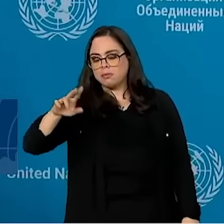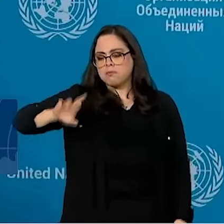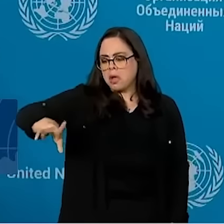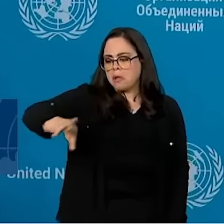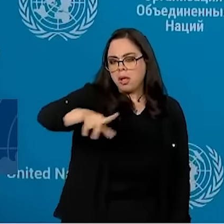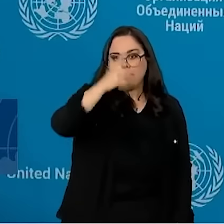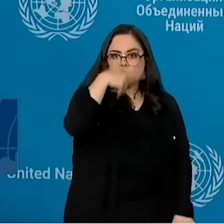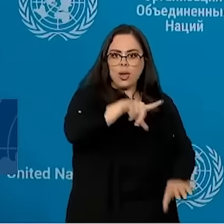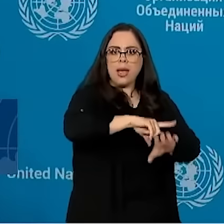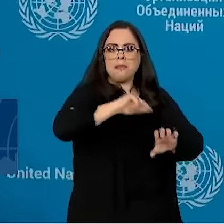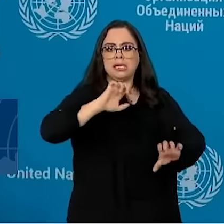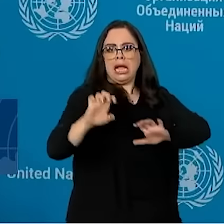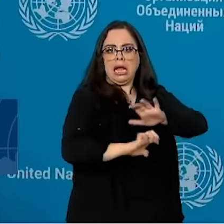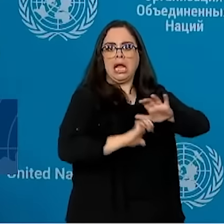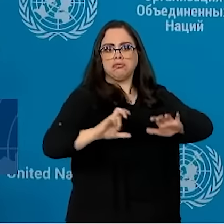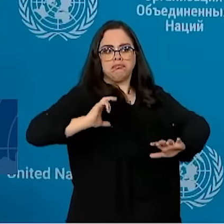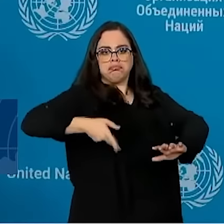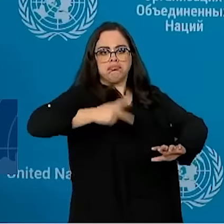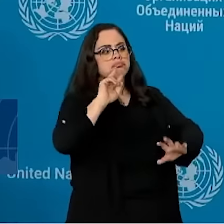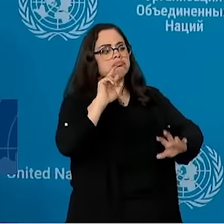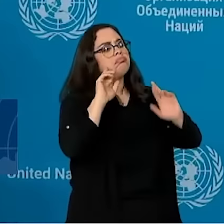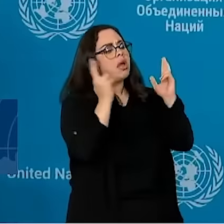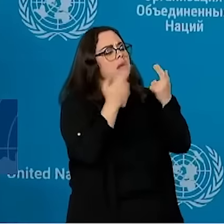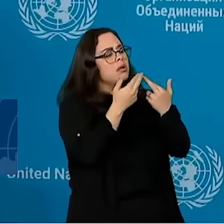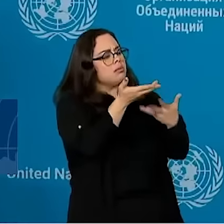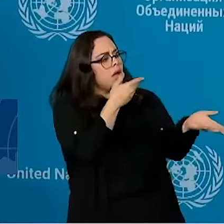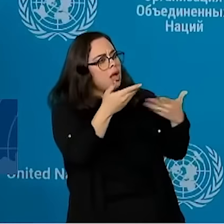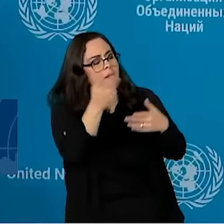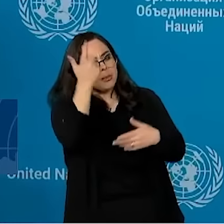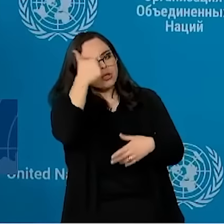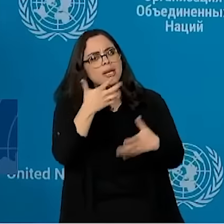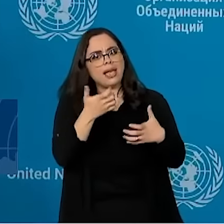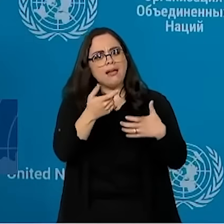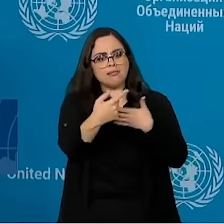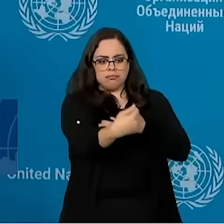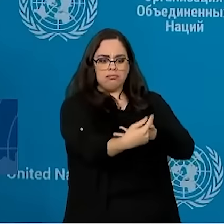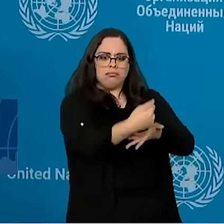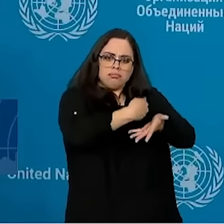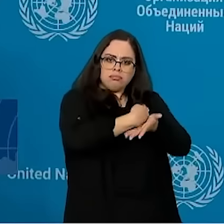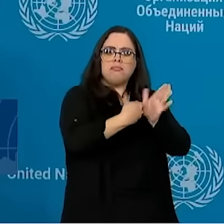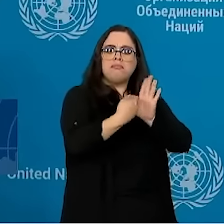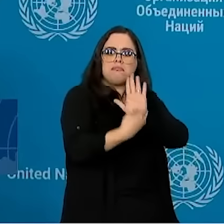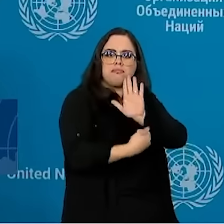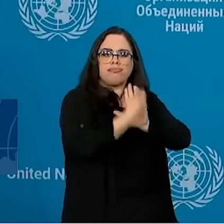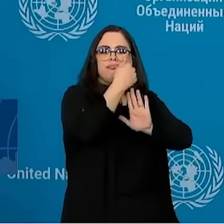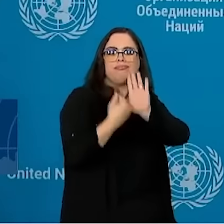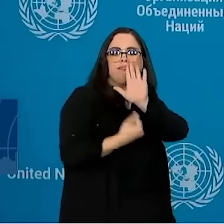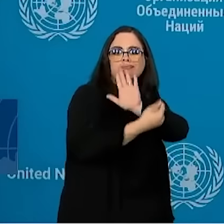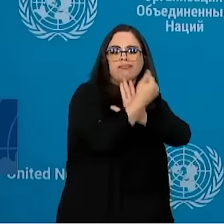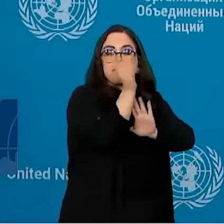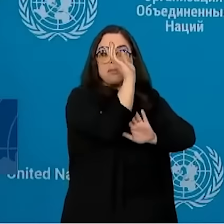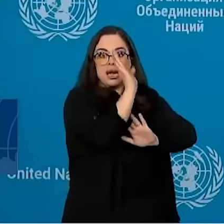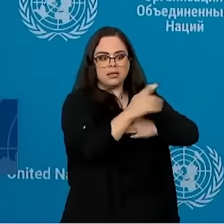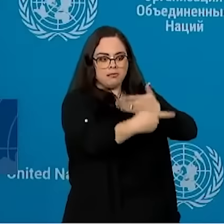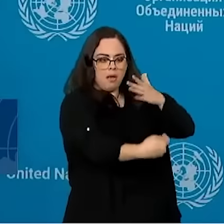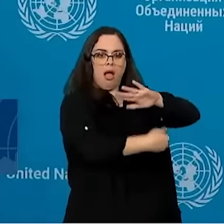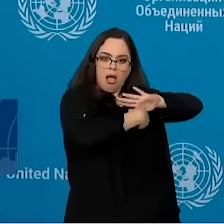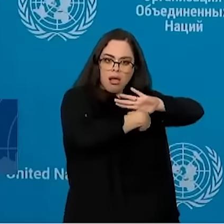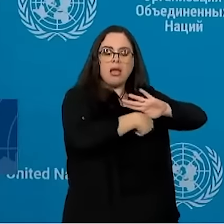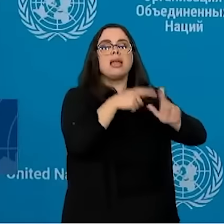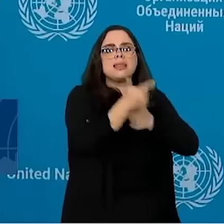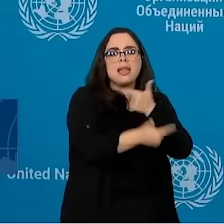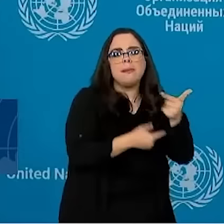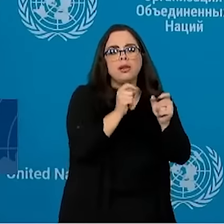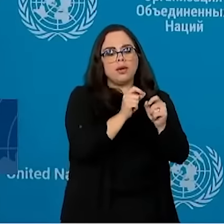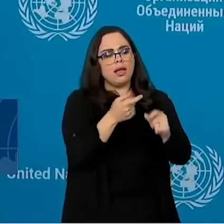empresários individualmente, porque são pessoas que querem fazer investimento no Brasil, são pessoas que estão trabalhando com o